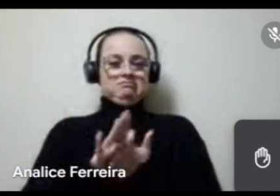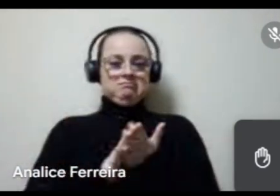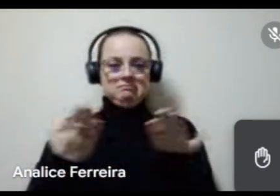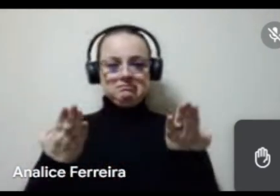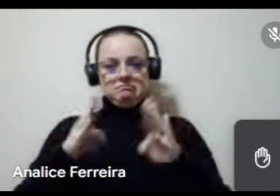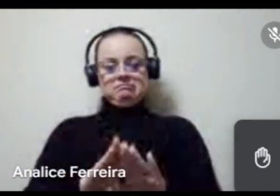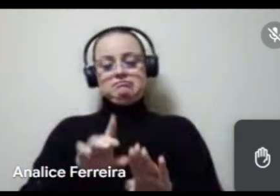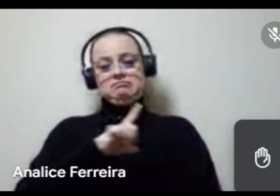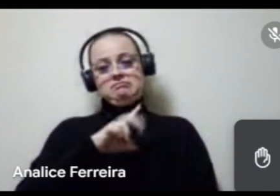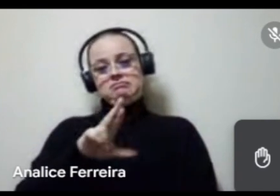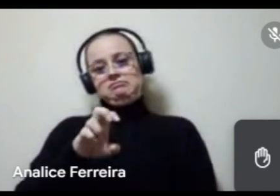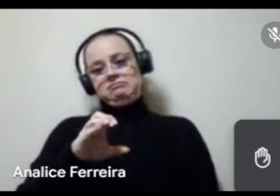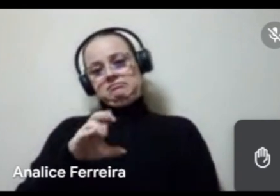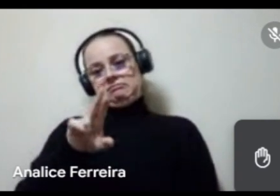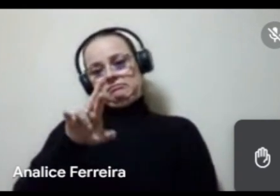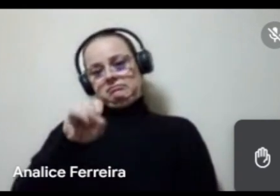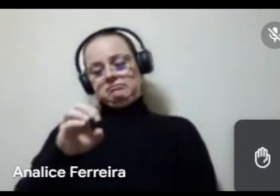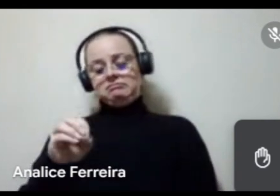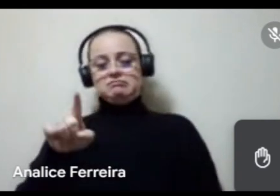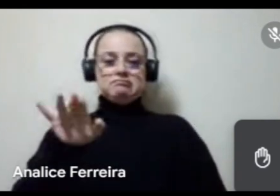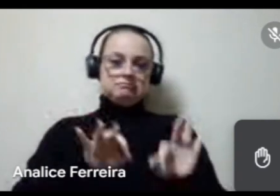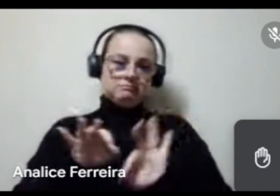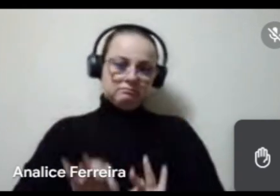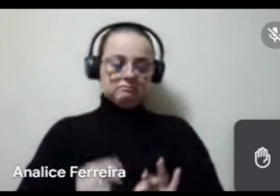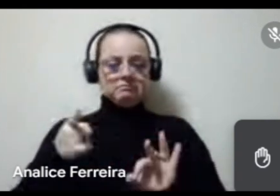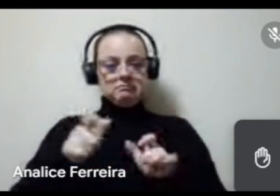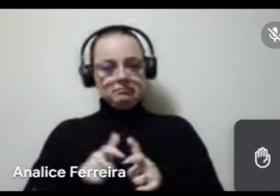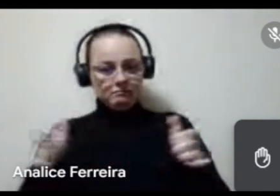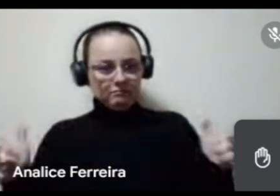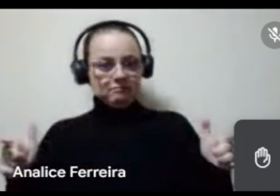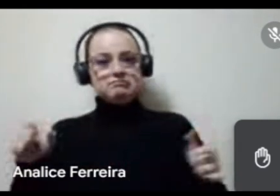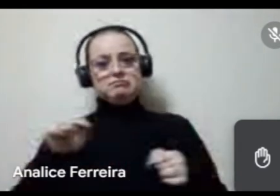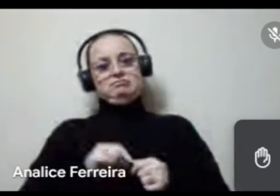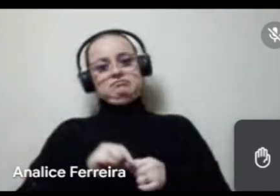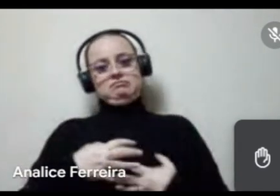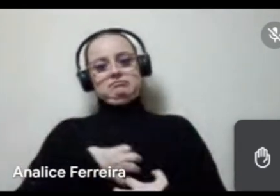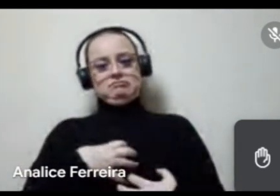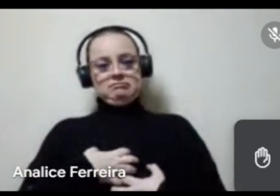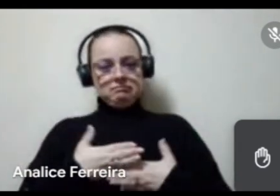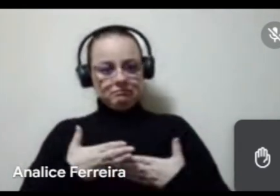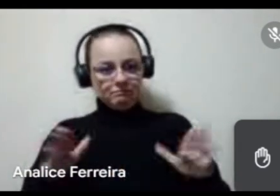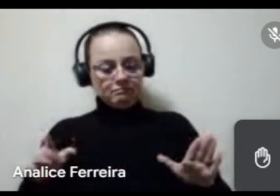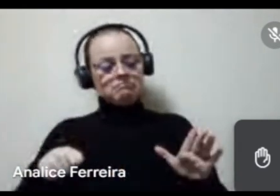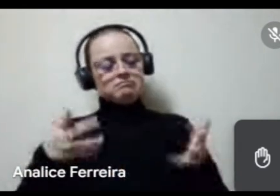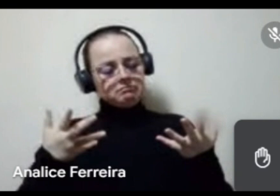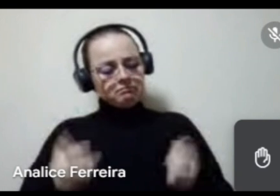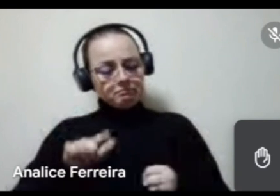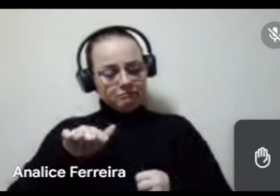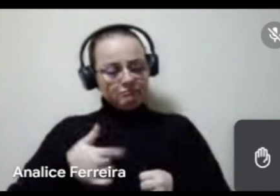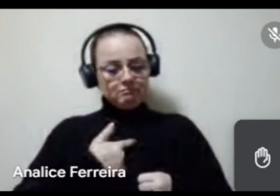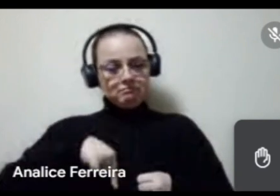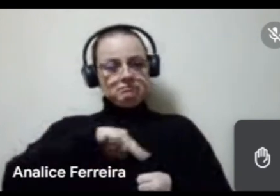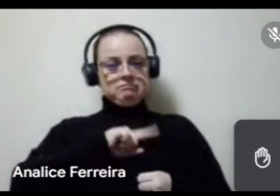dos recursos não está fechado. O plano de ação ele é bem amplo, ele foi feito de uma maneira bem ampla para permitir que depois a gente tivesse